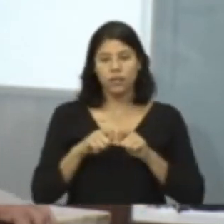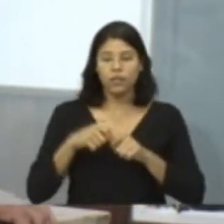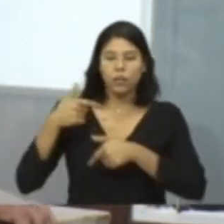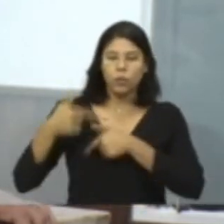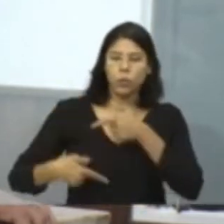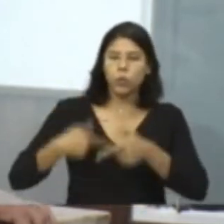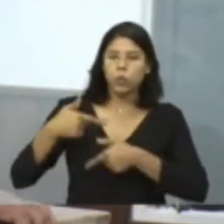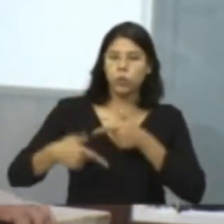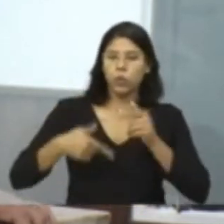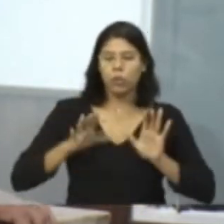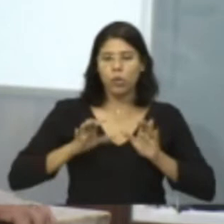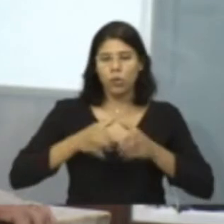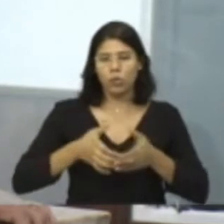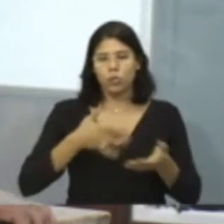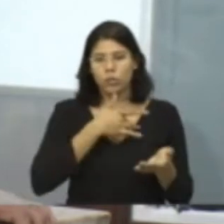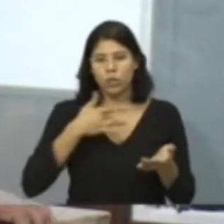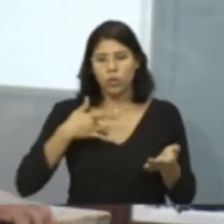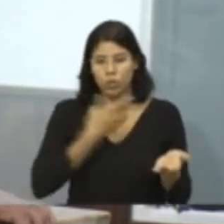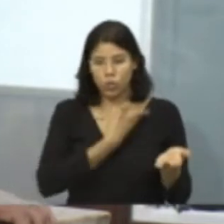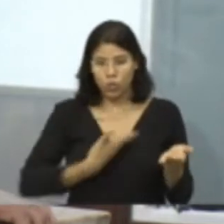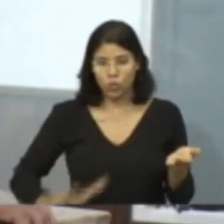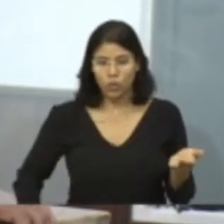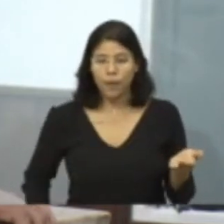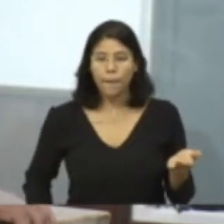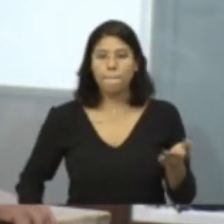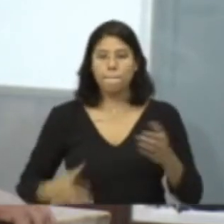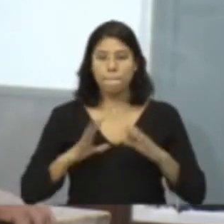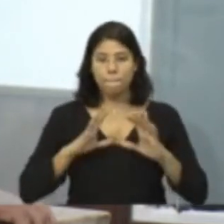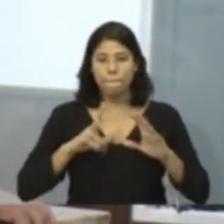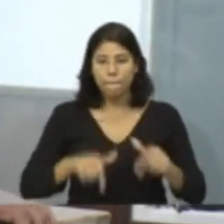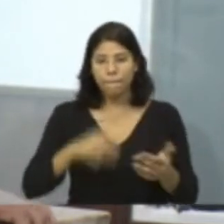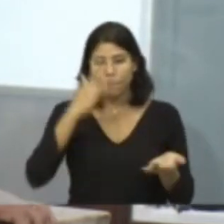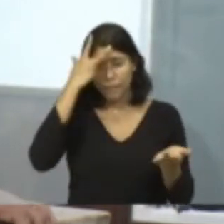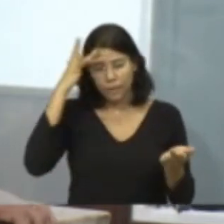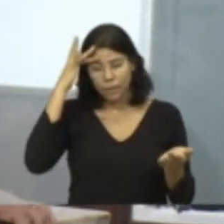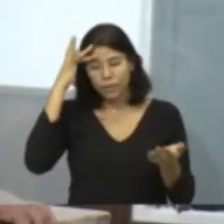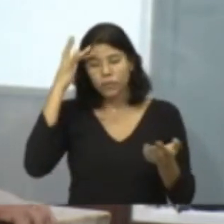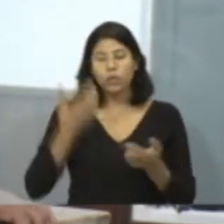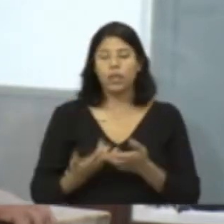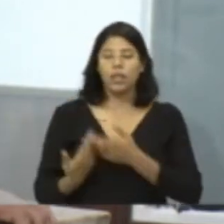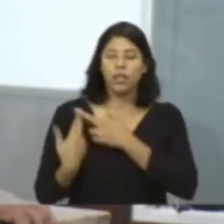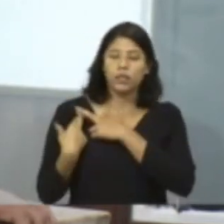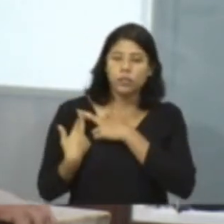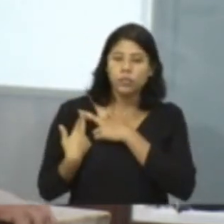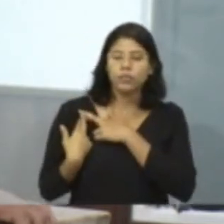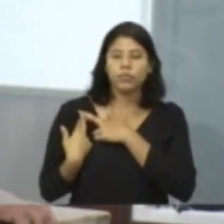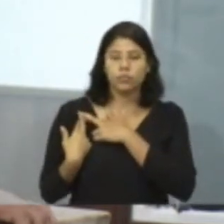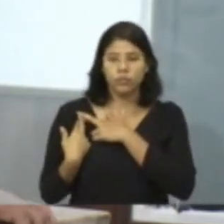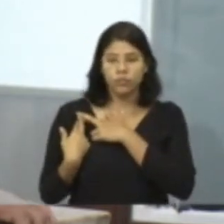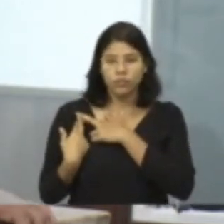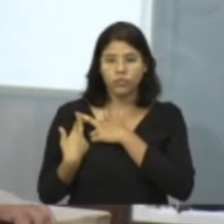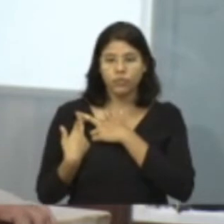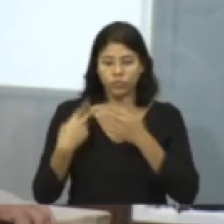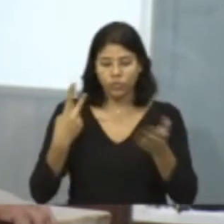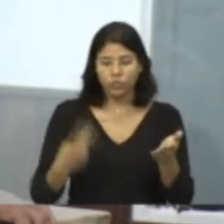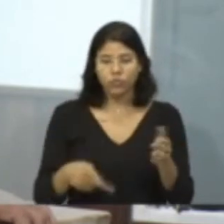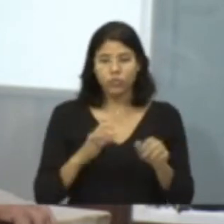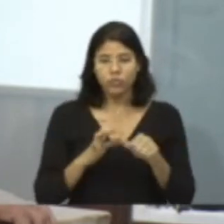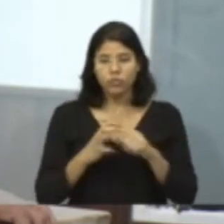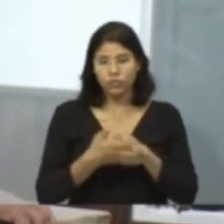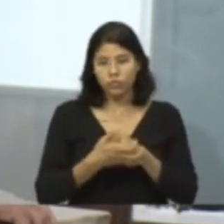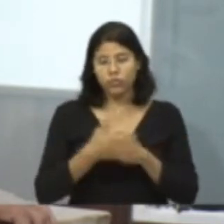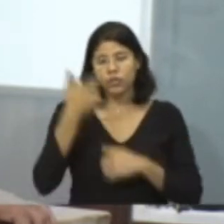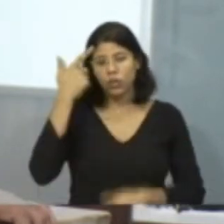pelos órgãos do governo, por todos aqueles que estão à frente, encabeçando essa pandemia, para que a gente